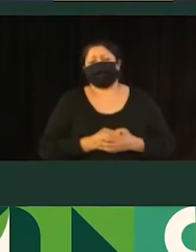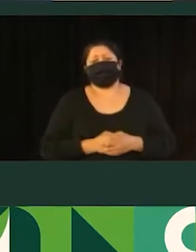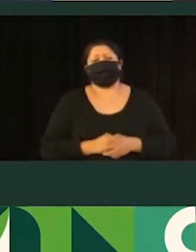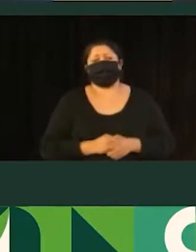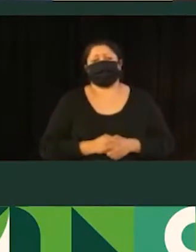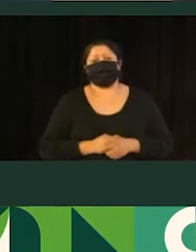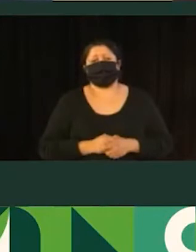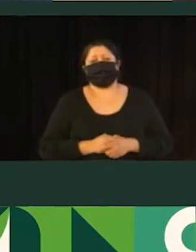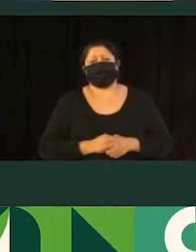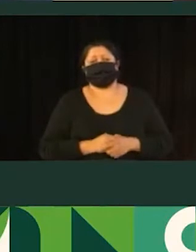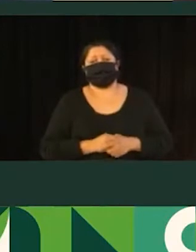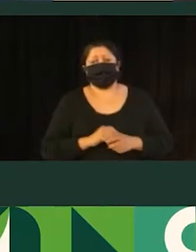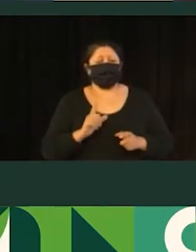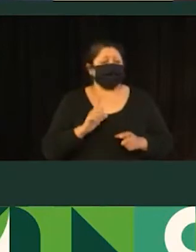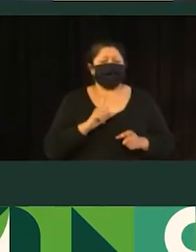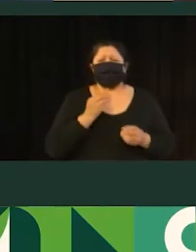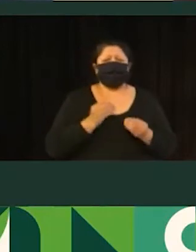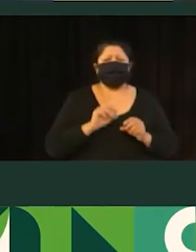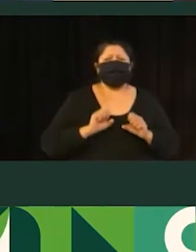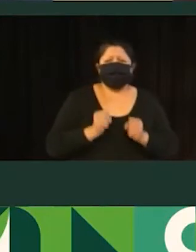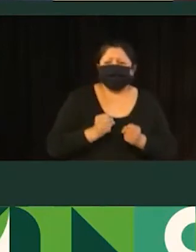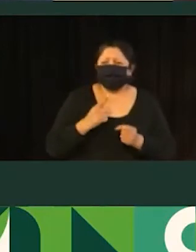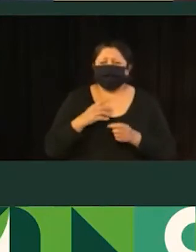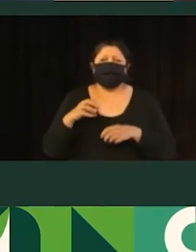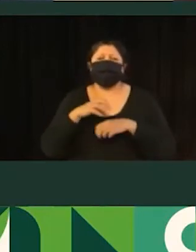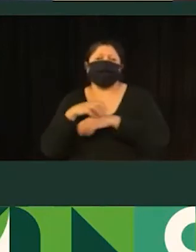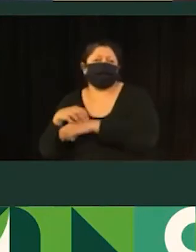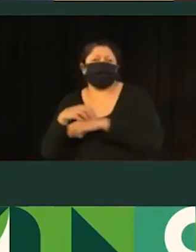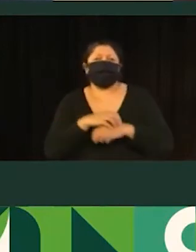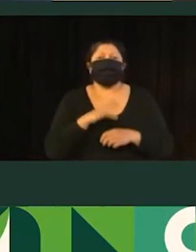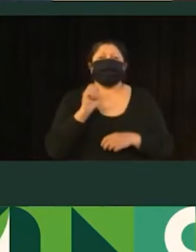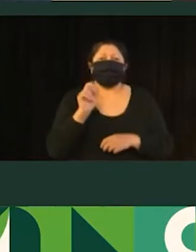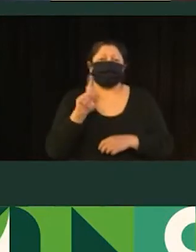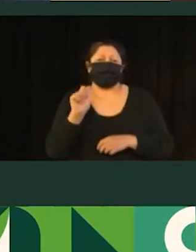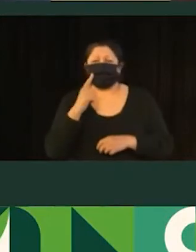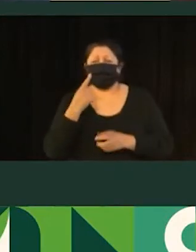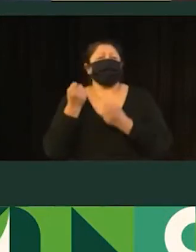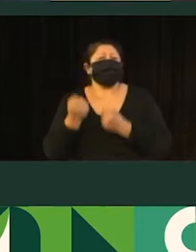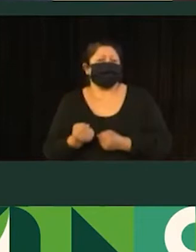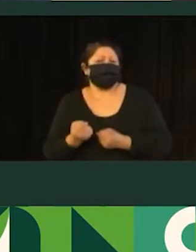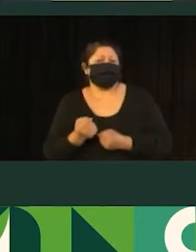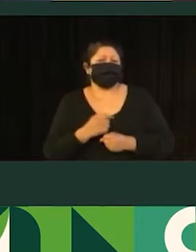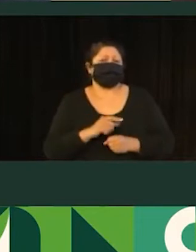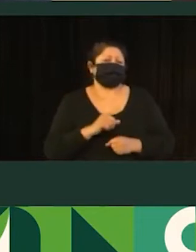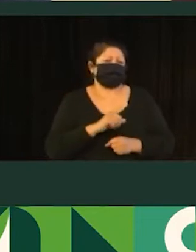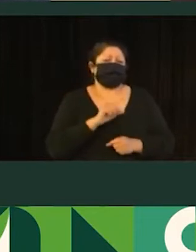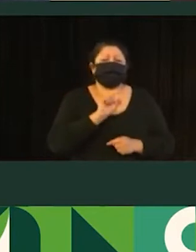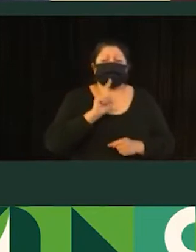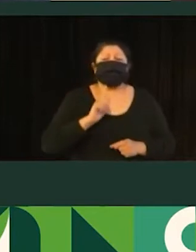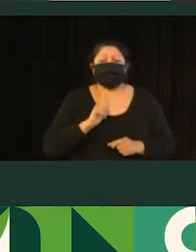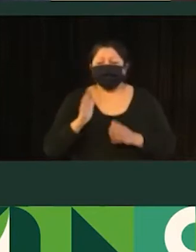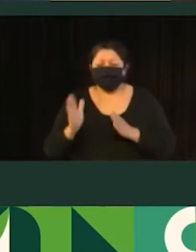Então, aqui foi feito um esforço para caracterizar a movimentação de carga dentro do município em dez locais. em alguns pontos, alguns trechos